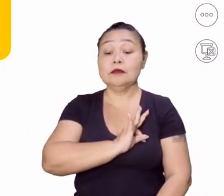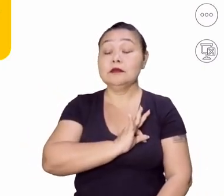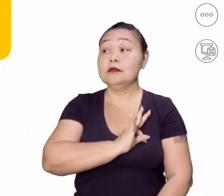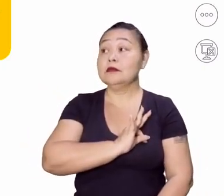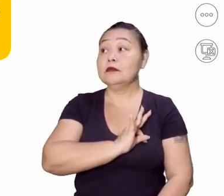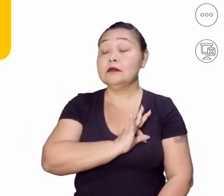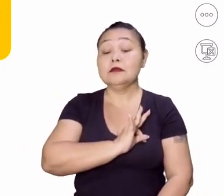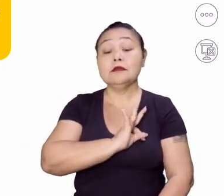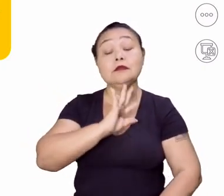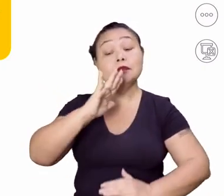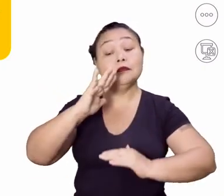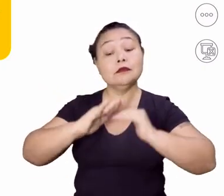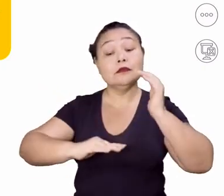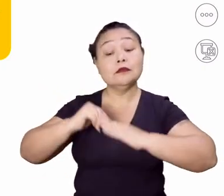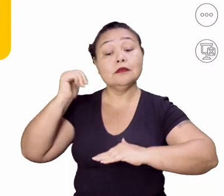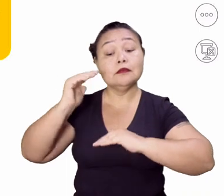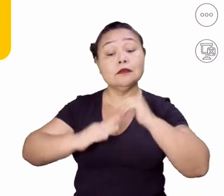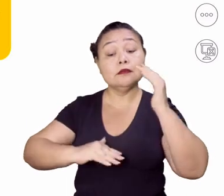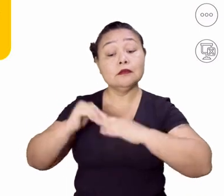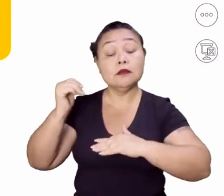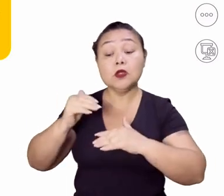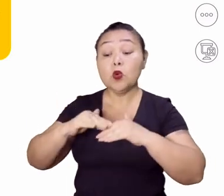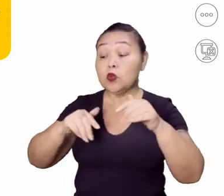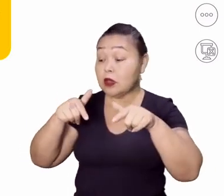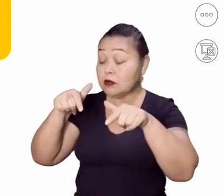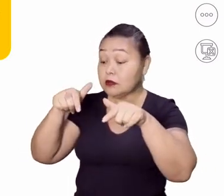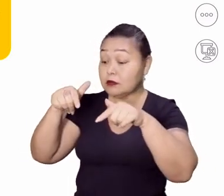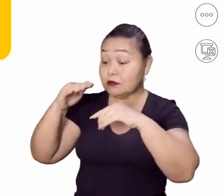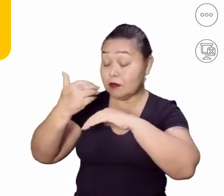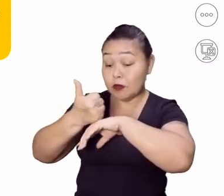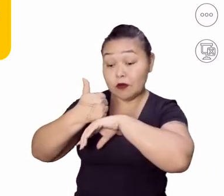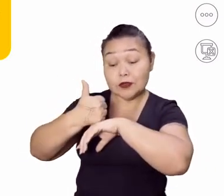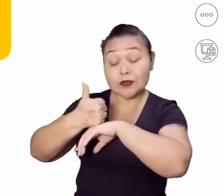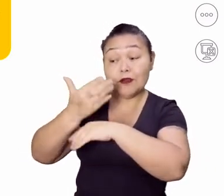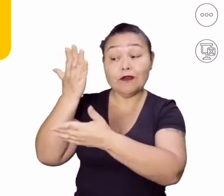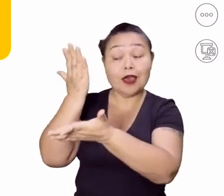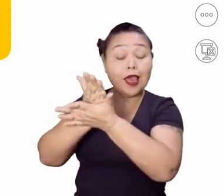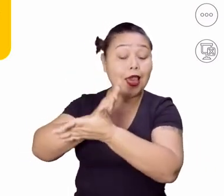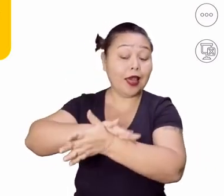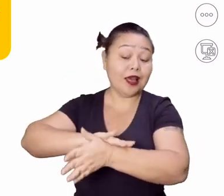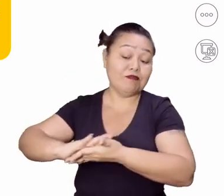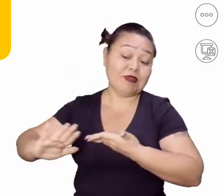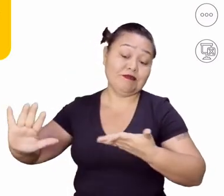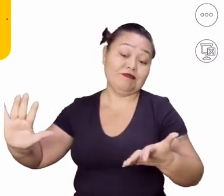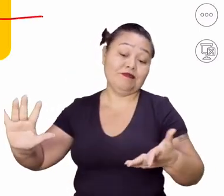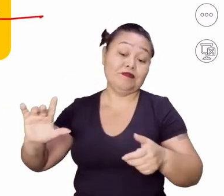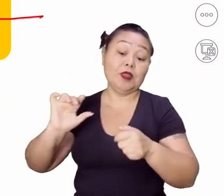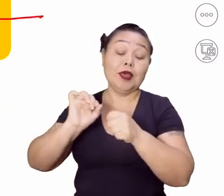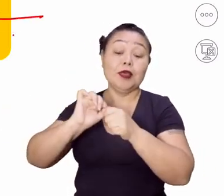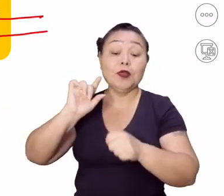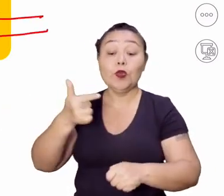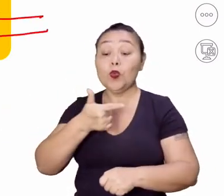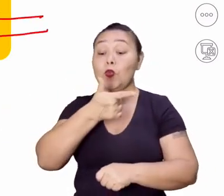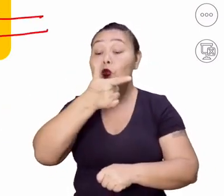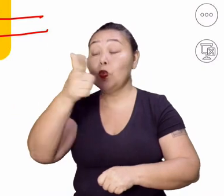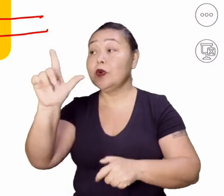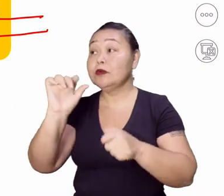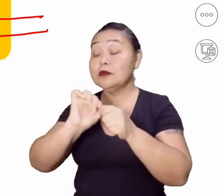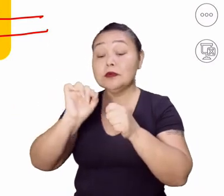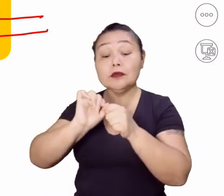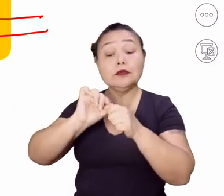profissões e outras deixarão de existir. E ainda tem outras que terão que se reinventar.